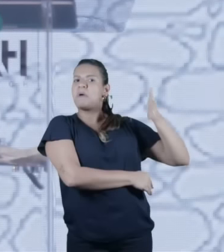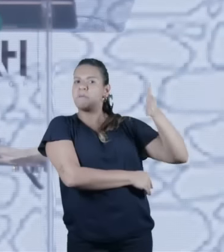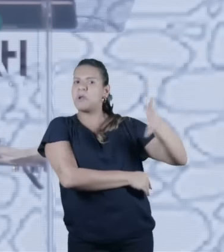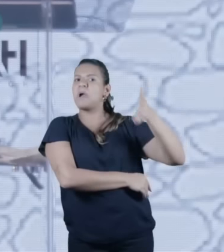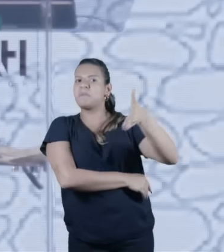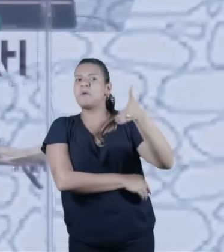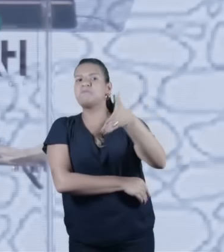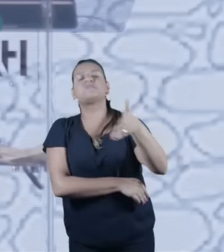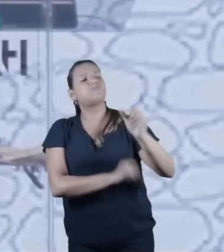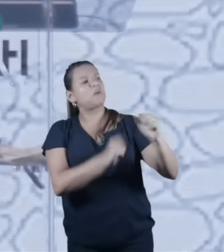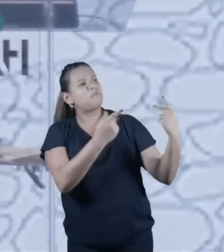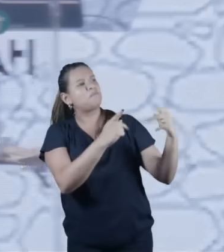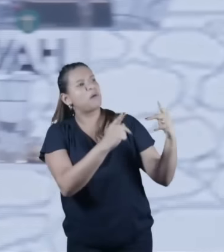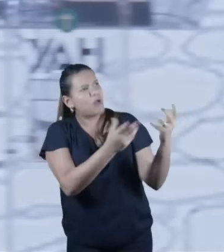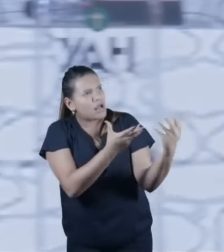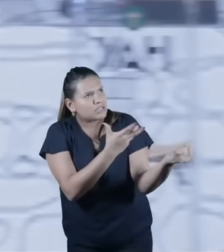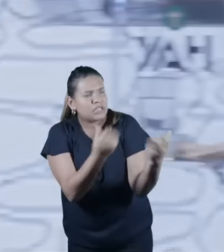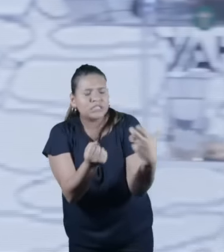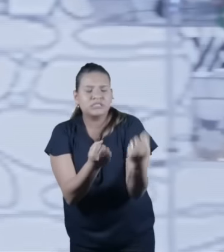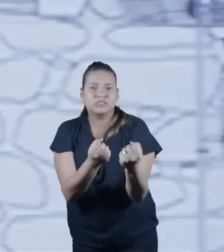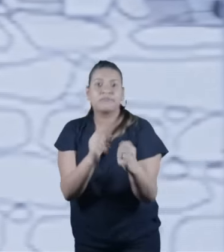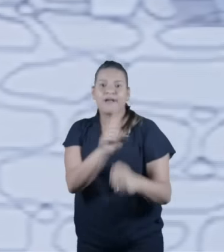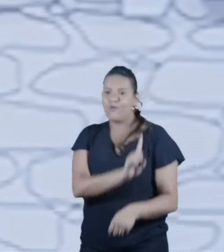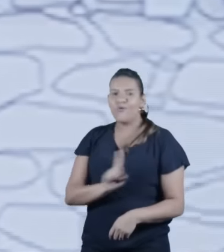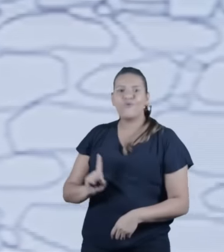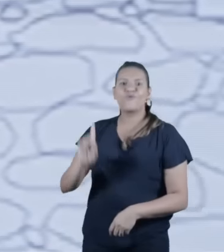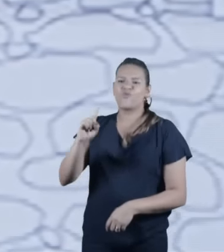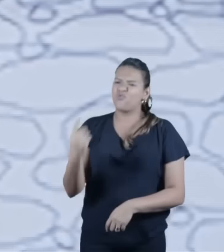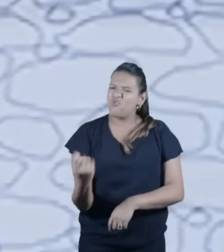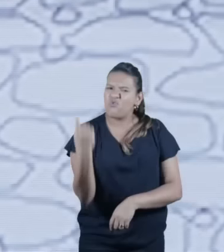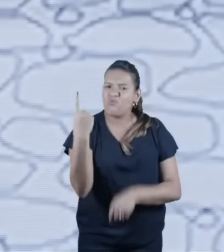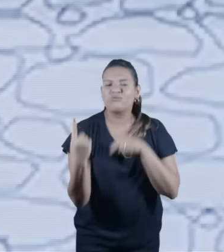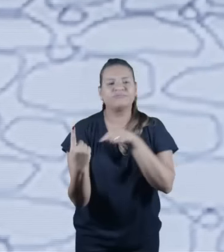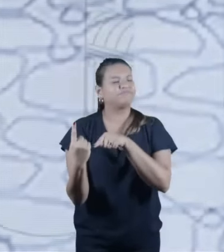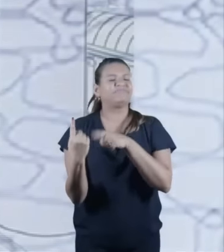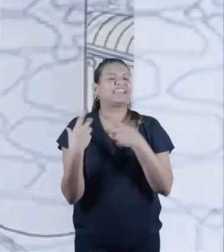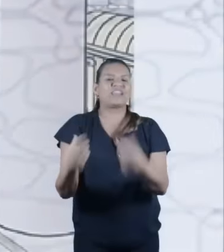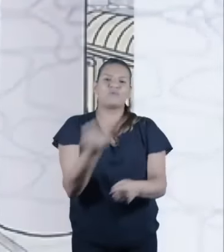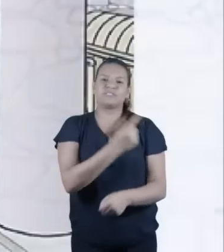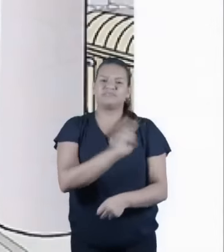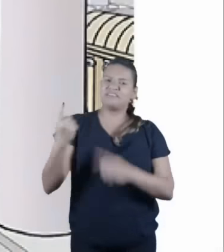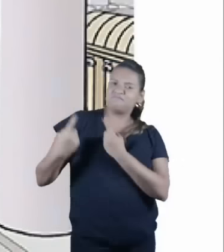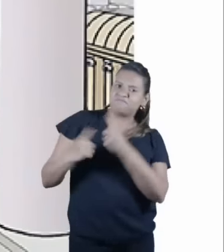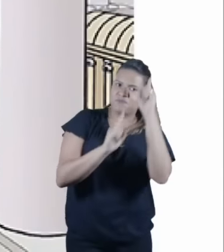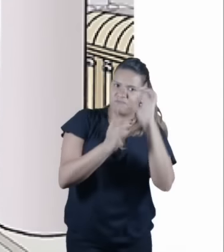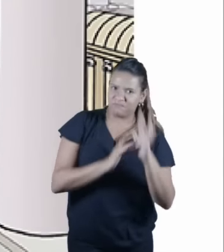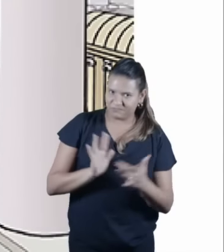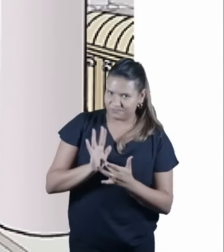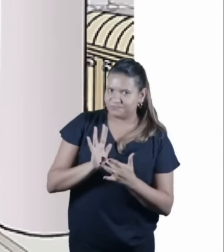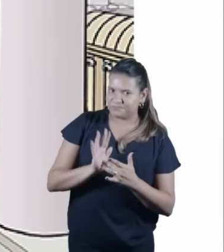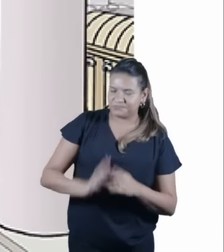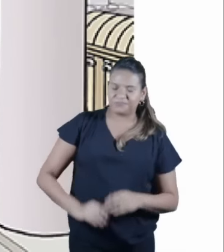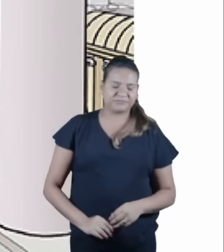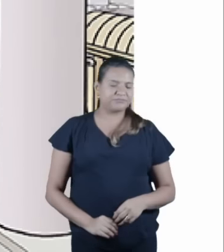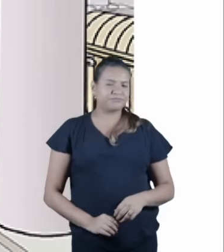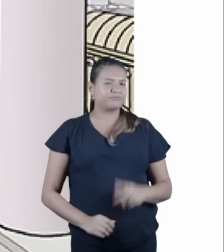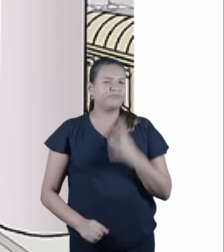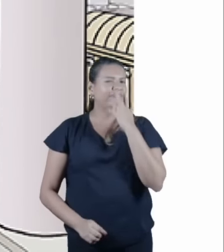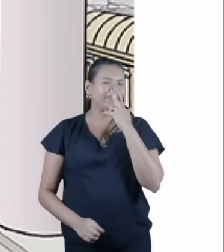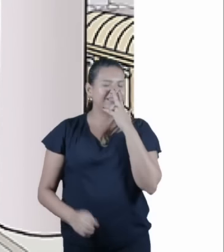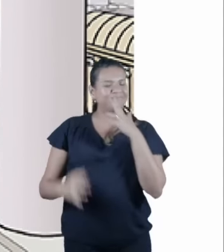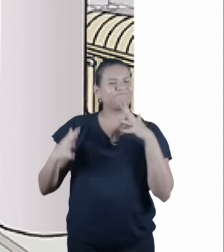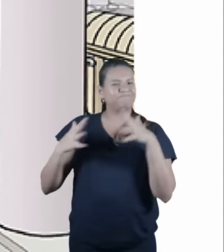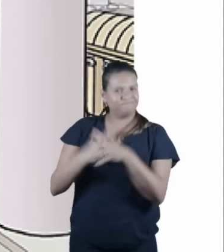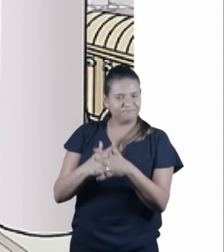vamos entender como funciona uma sinagoga aqui então a gente está vendo pessoal essa é uma reconstrução as